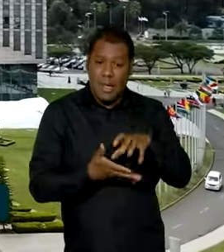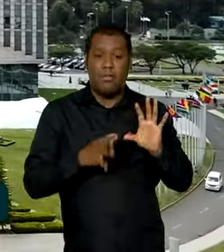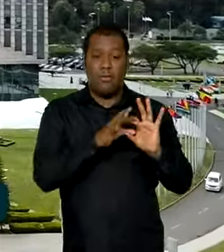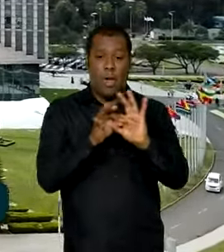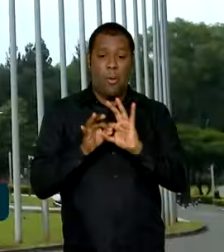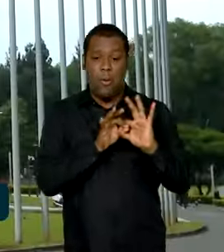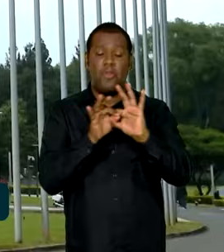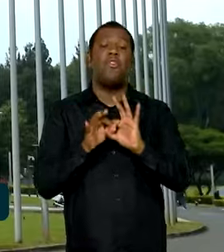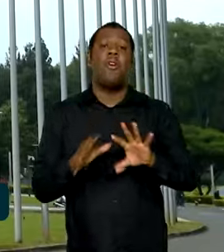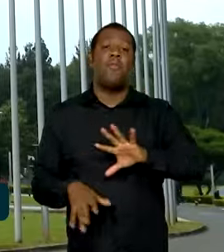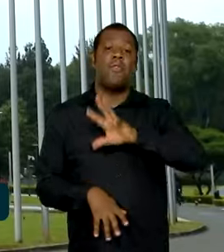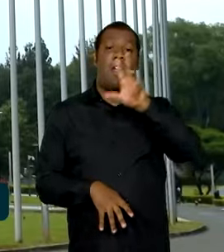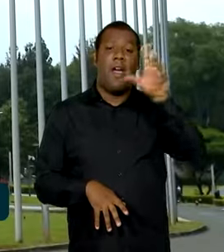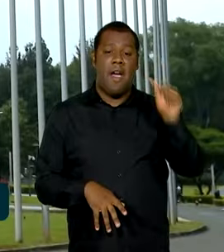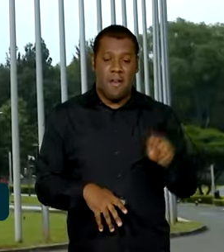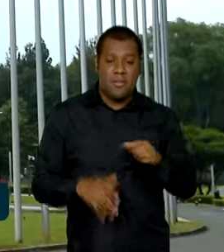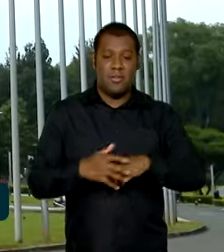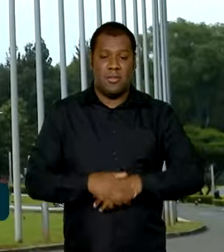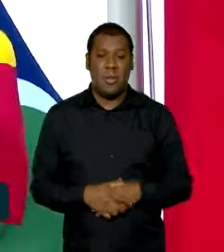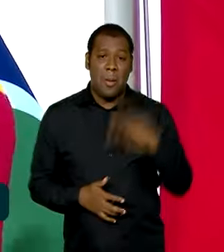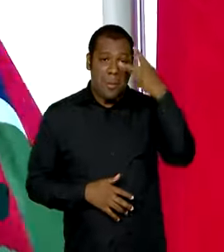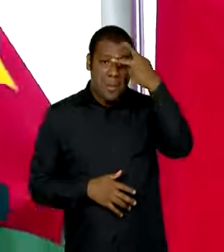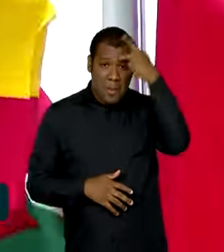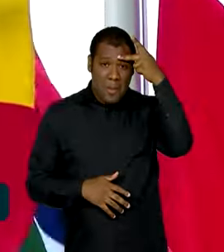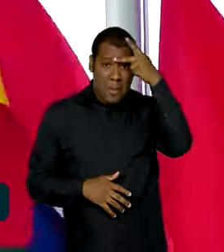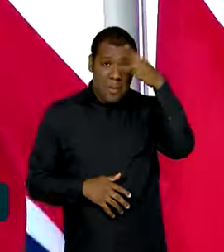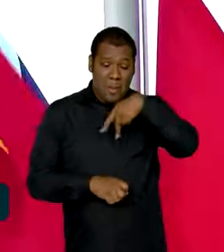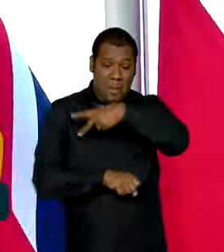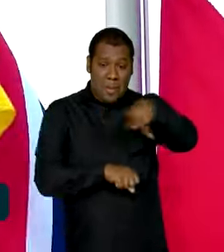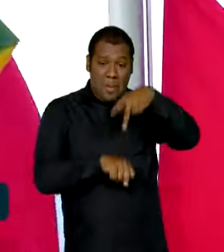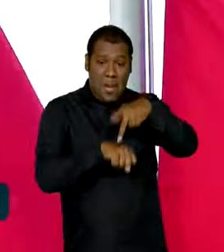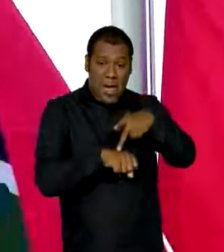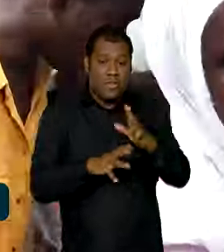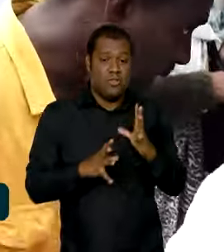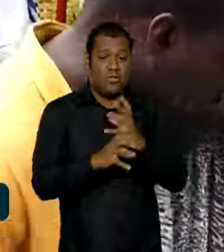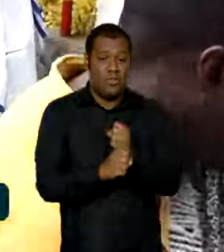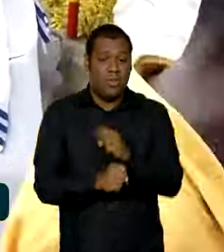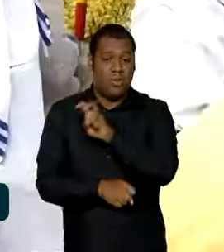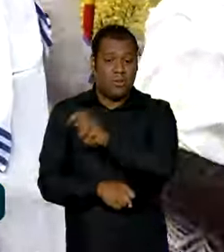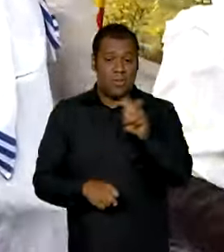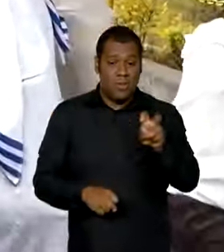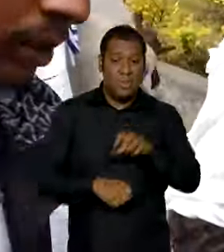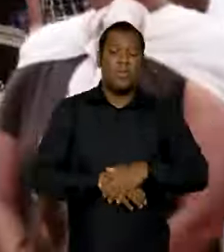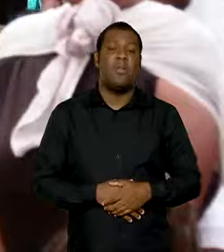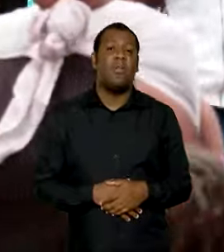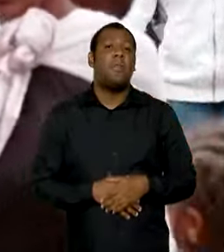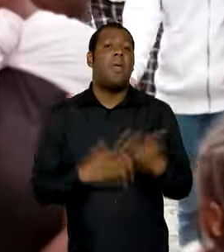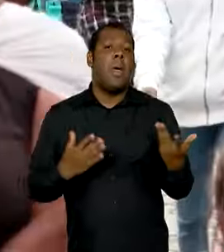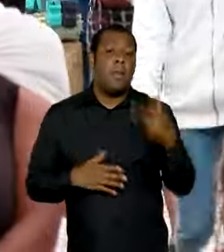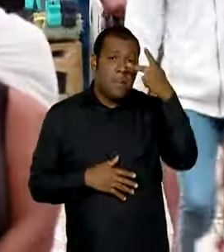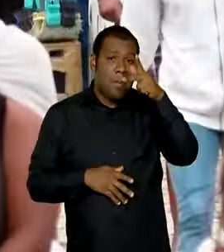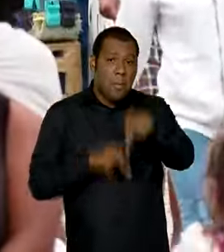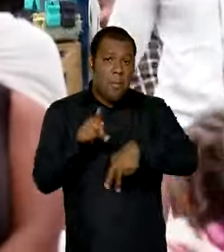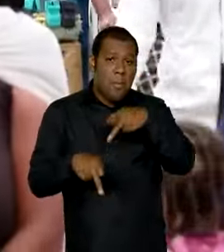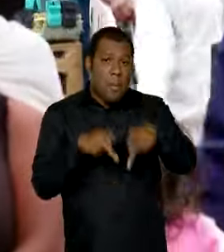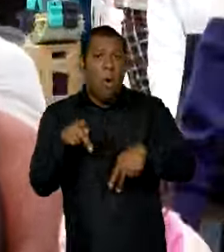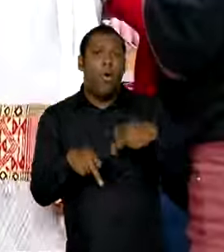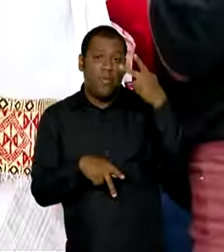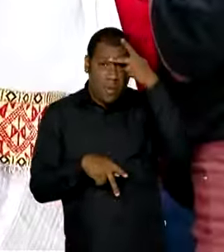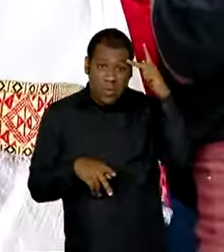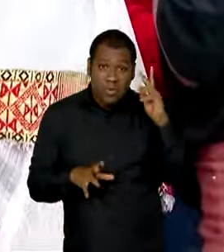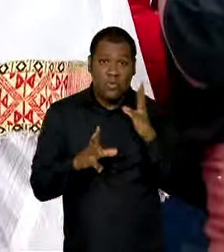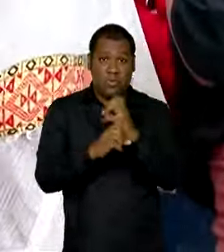O bloco reúne 55 países, mais de 1 bilhão e 200 milhões de habitantes e concentra 3